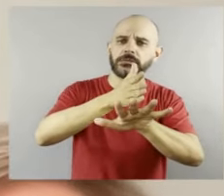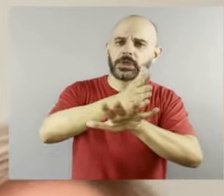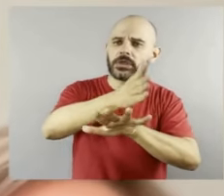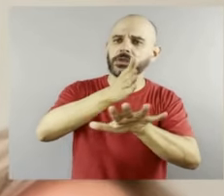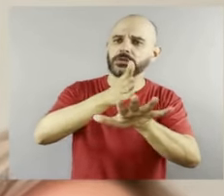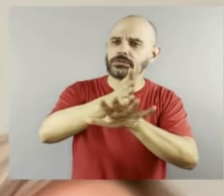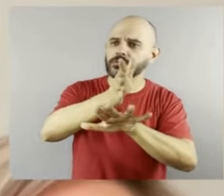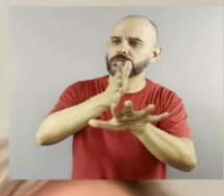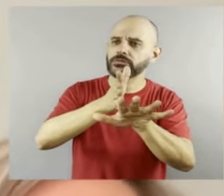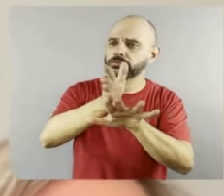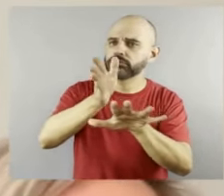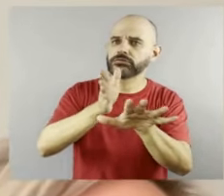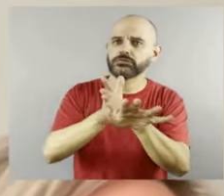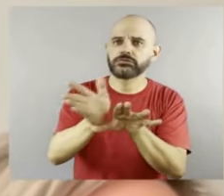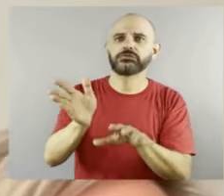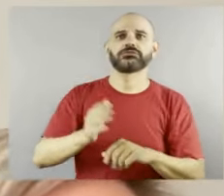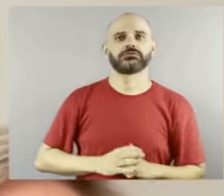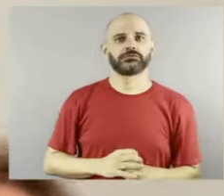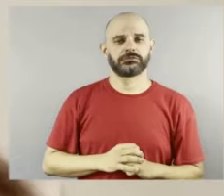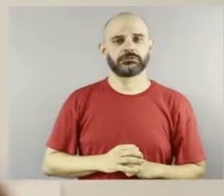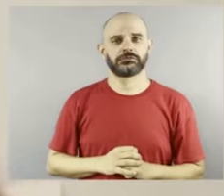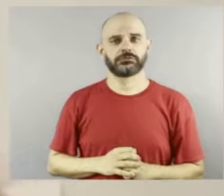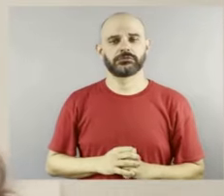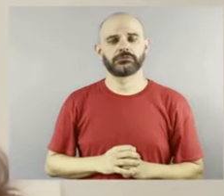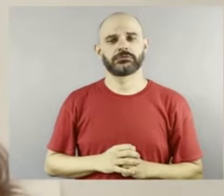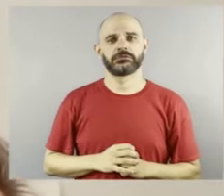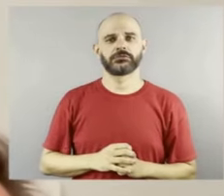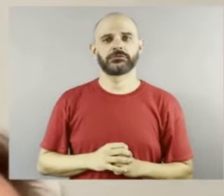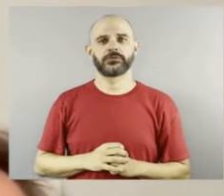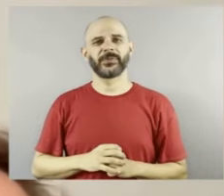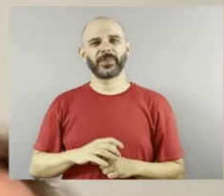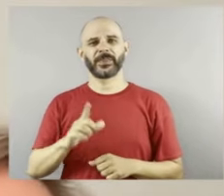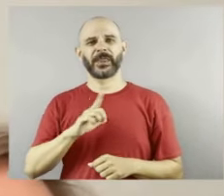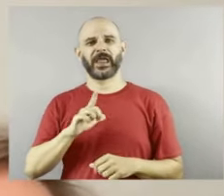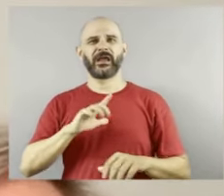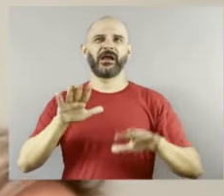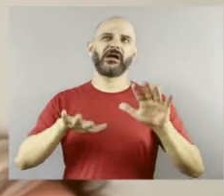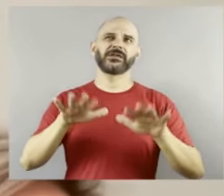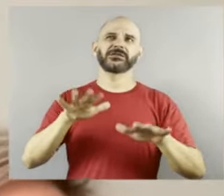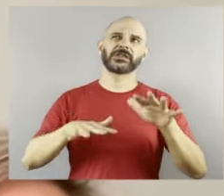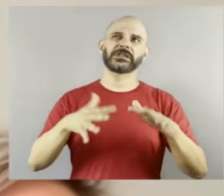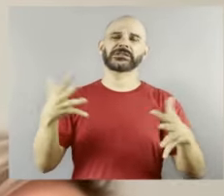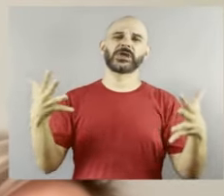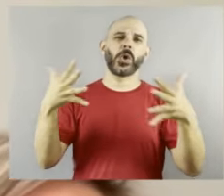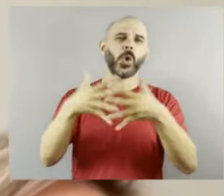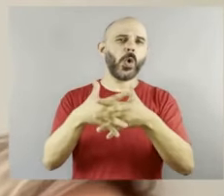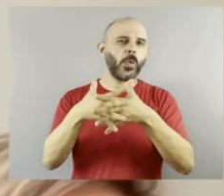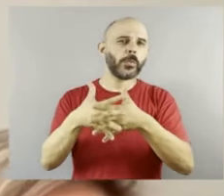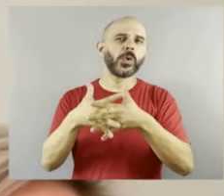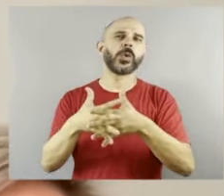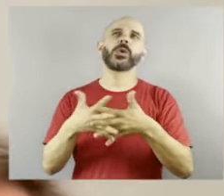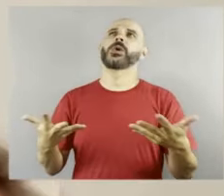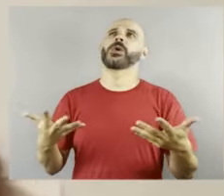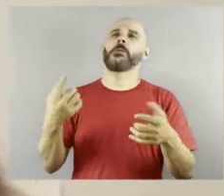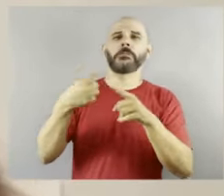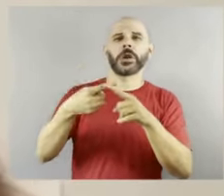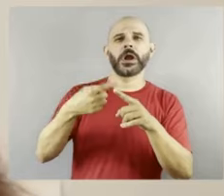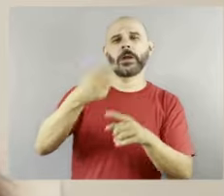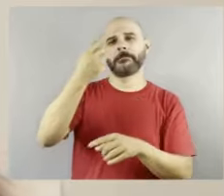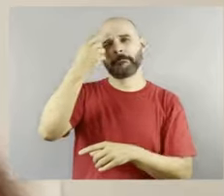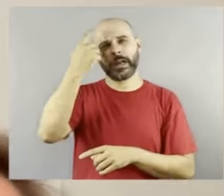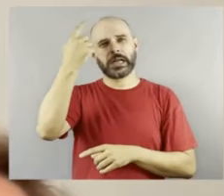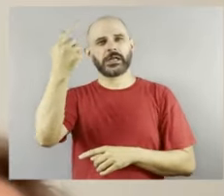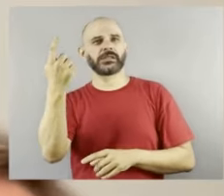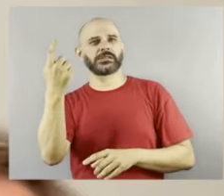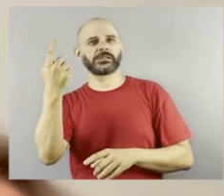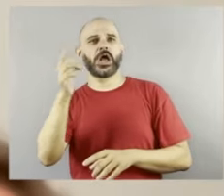não sei, é uma polêmica, não é só para as pessoas que já